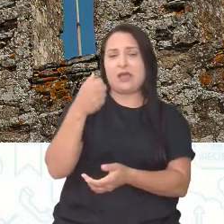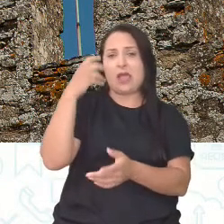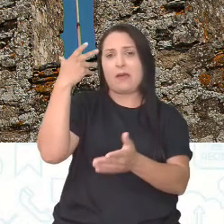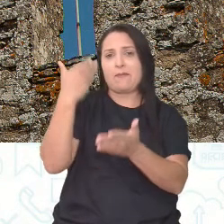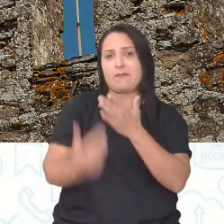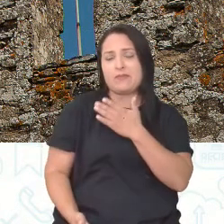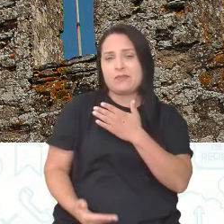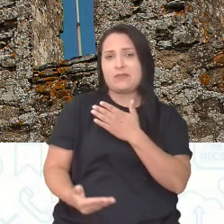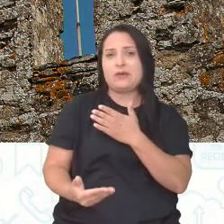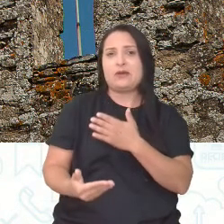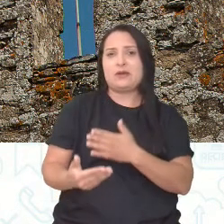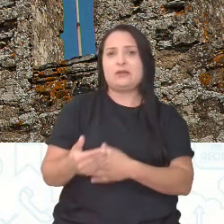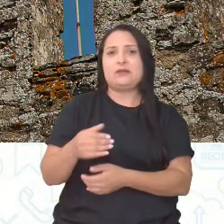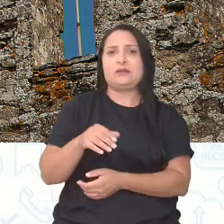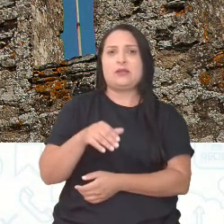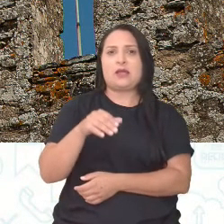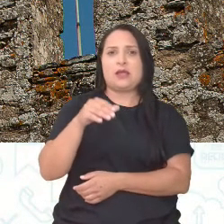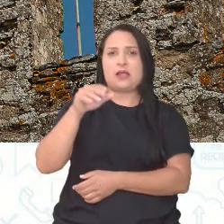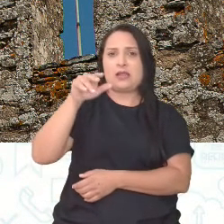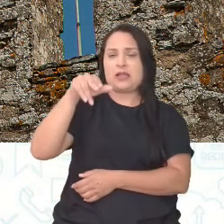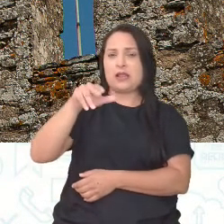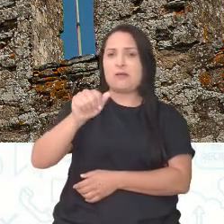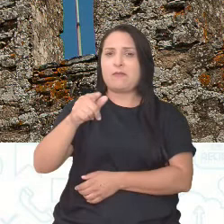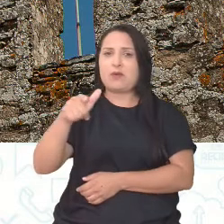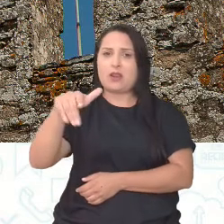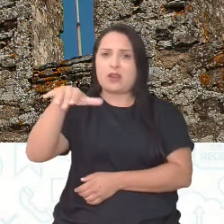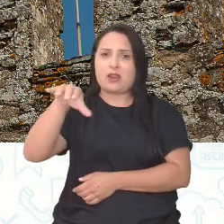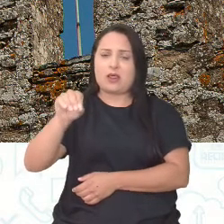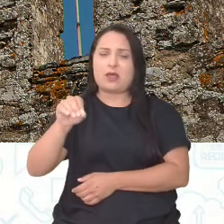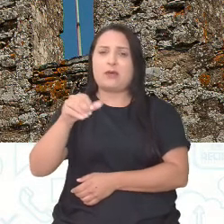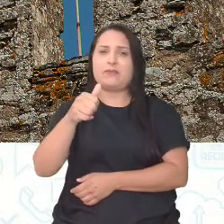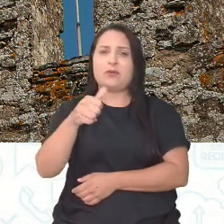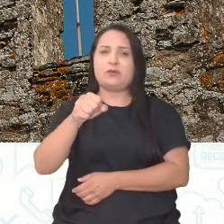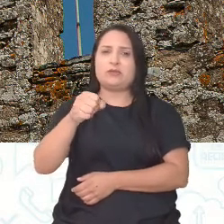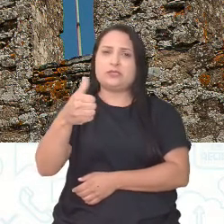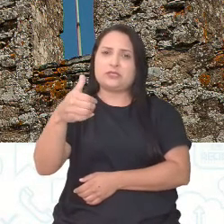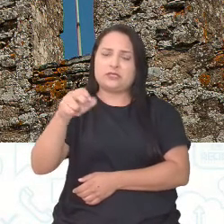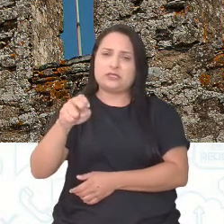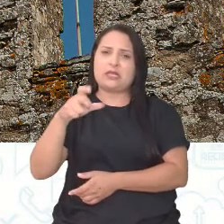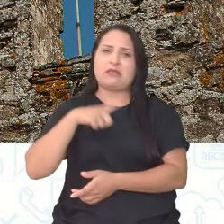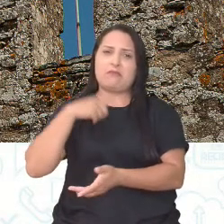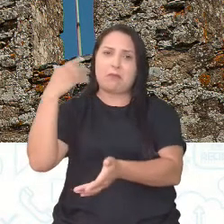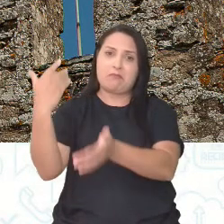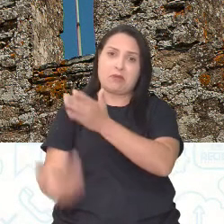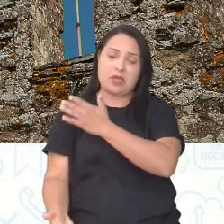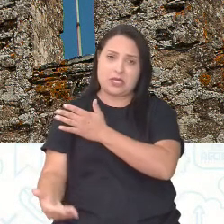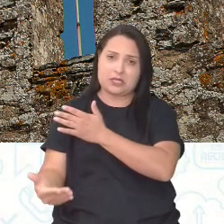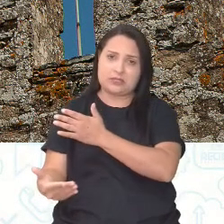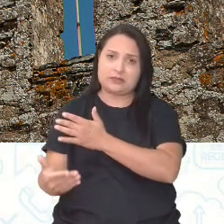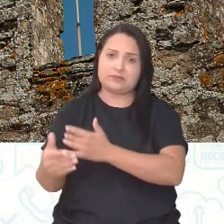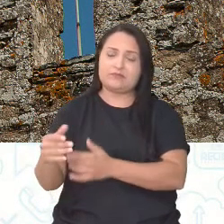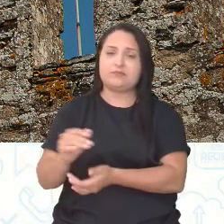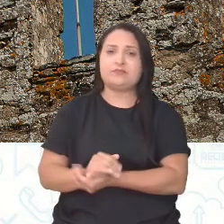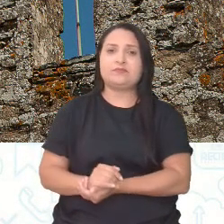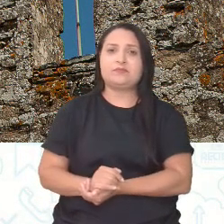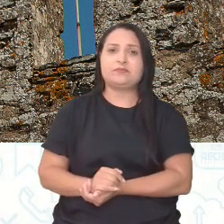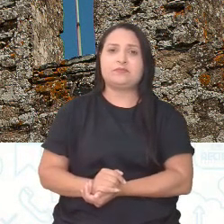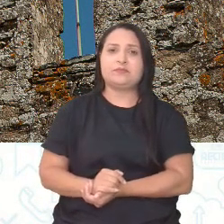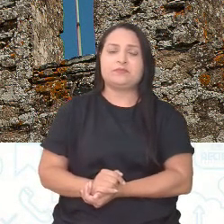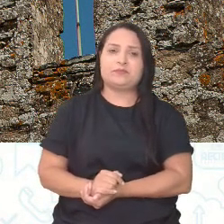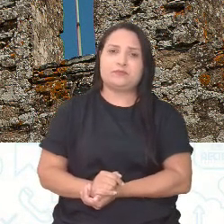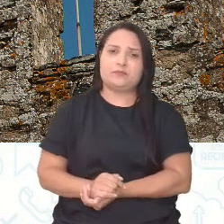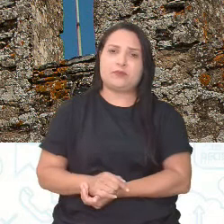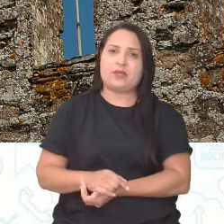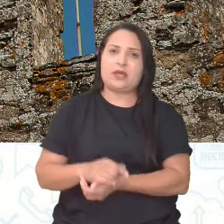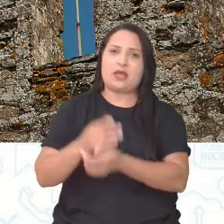já viram isso, em 1815, né? Ele foi derrotado. E aí também ele acaba lá com todo aquele